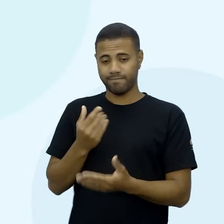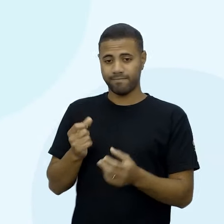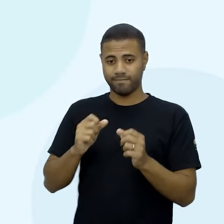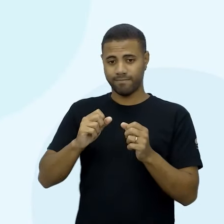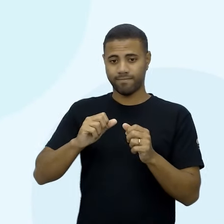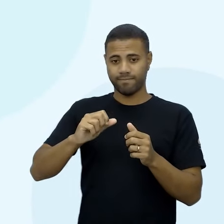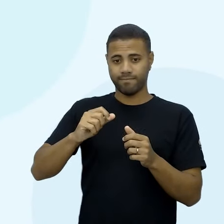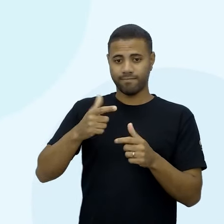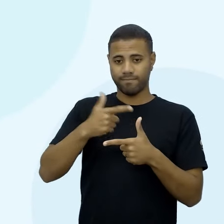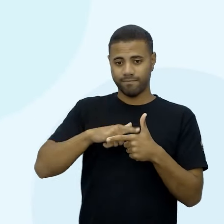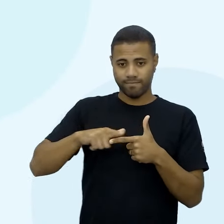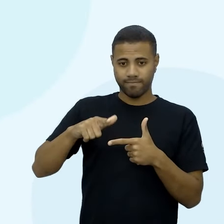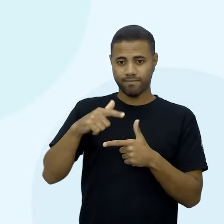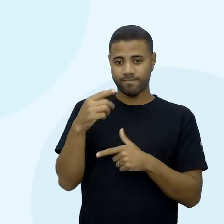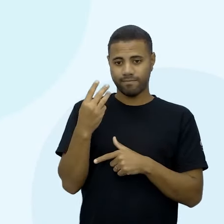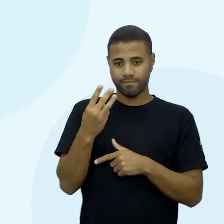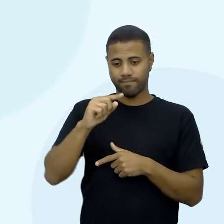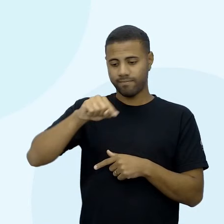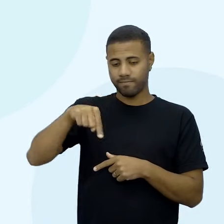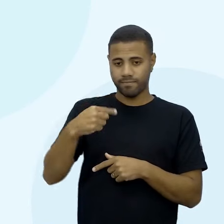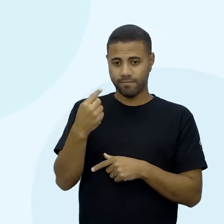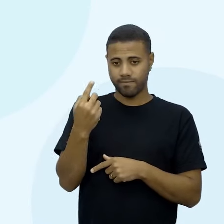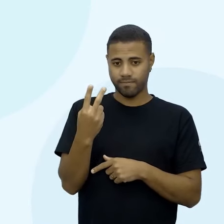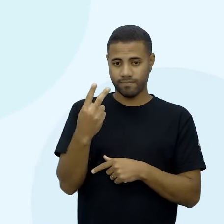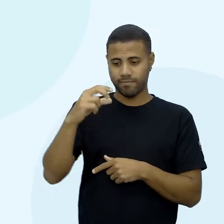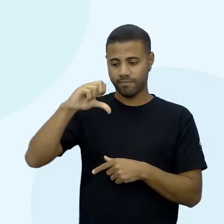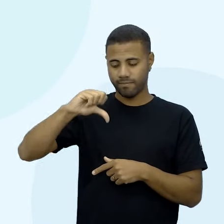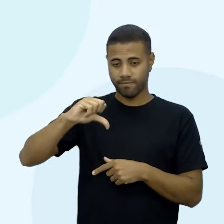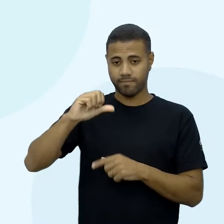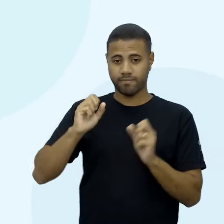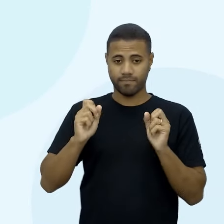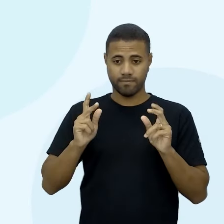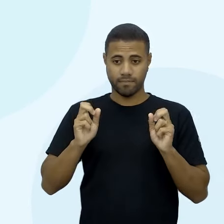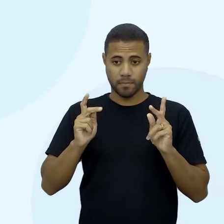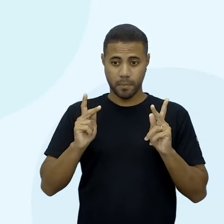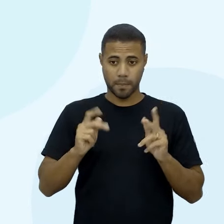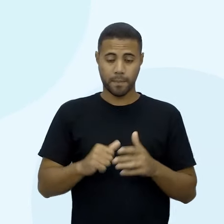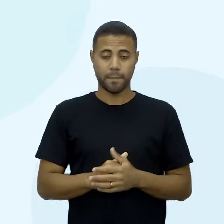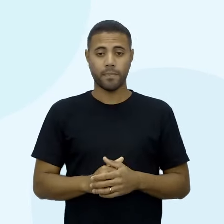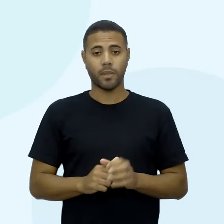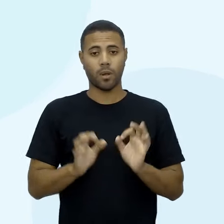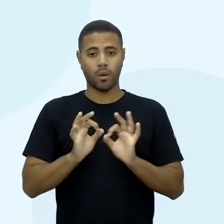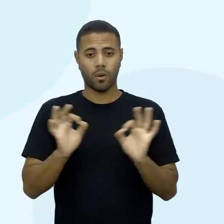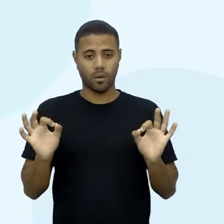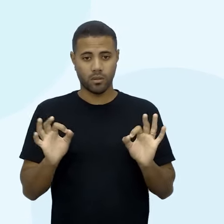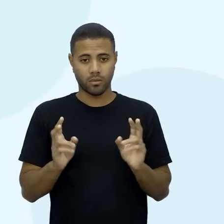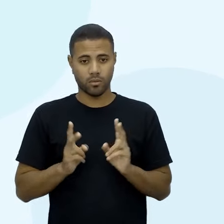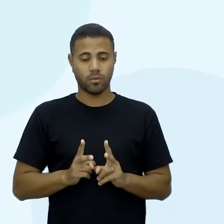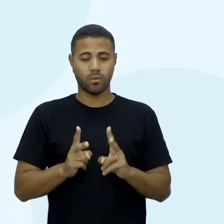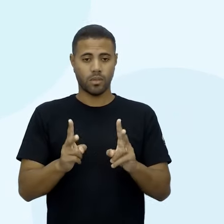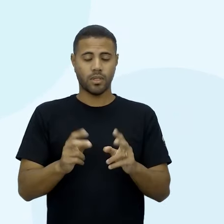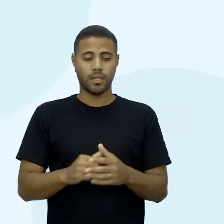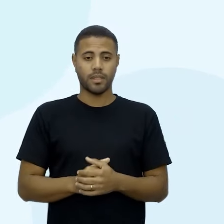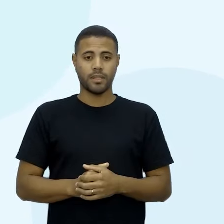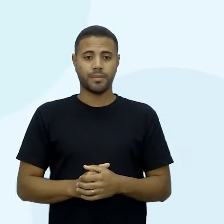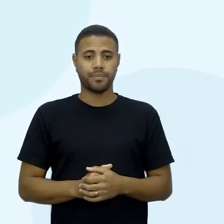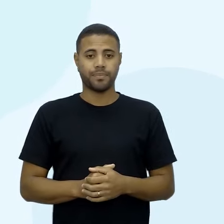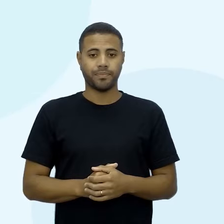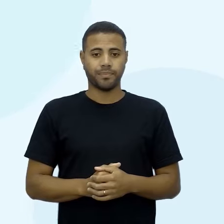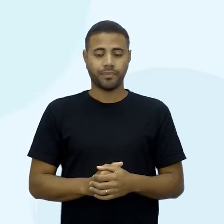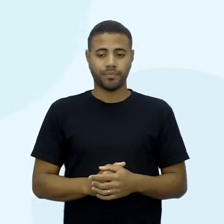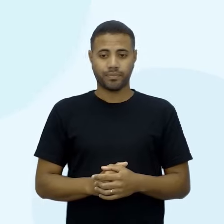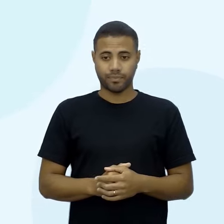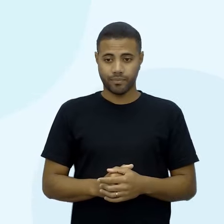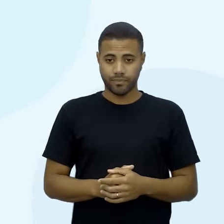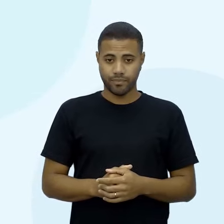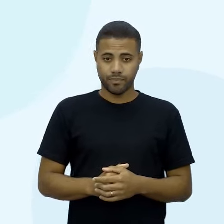multiplicarás ali por 3,29. Tranquilo? Beleza, então. Vamos dar sequência. E aí a gente tem e